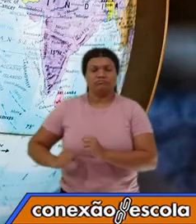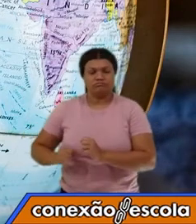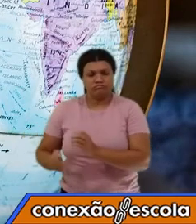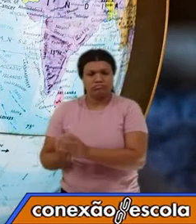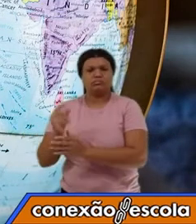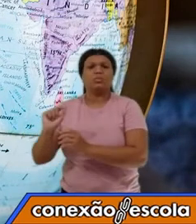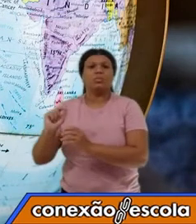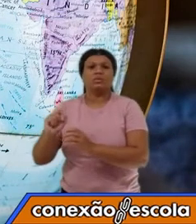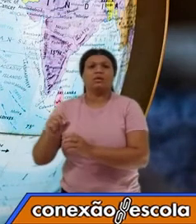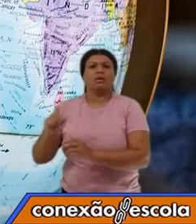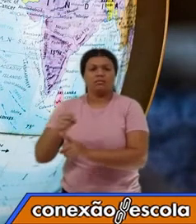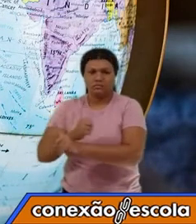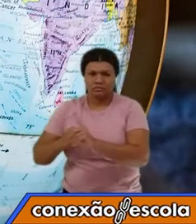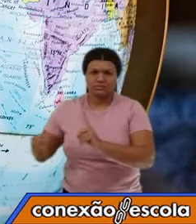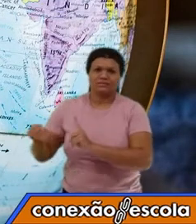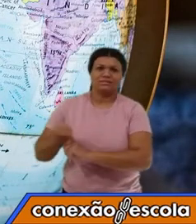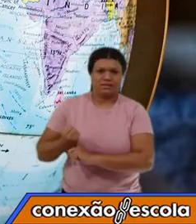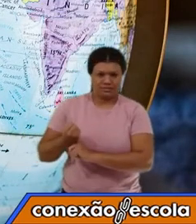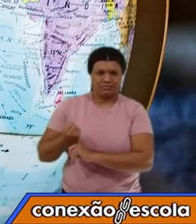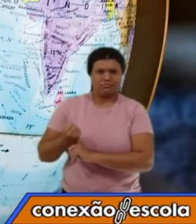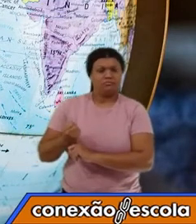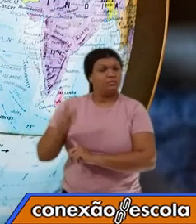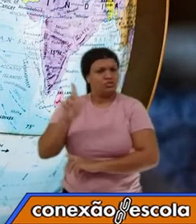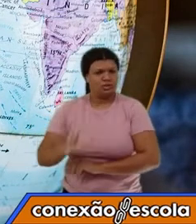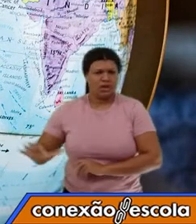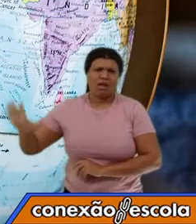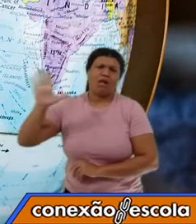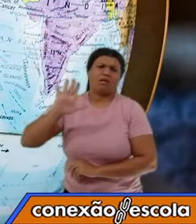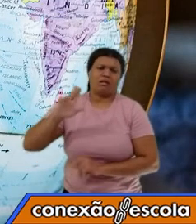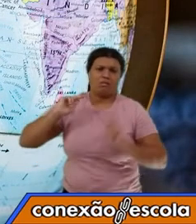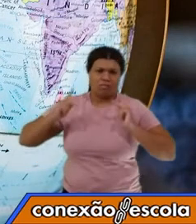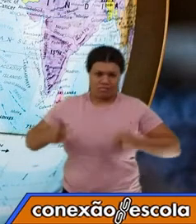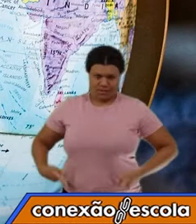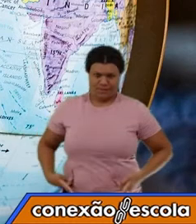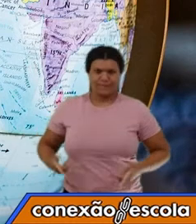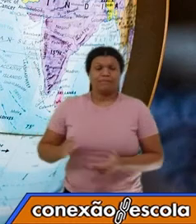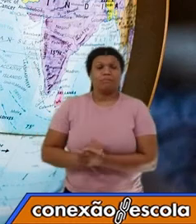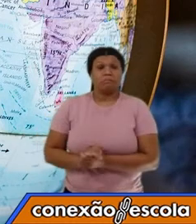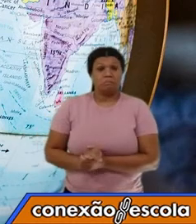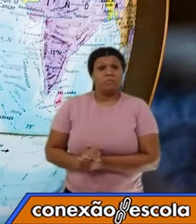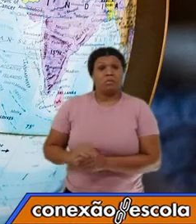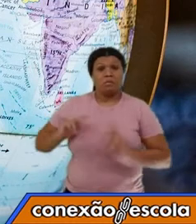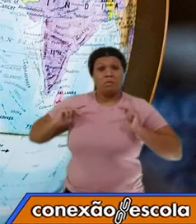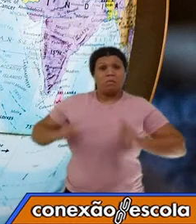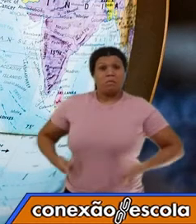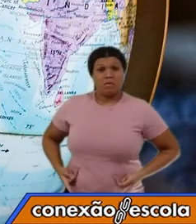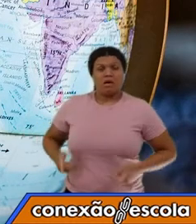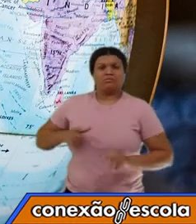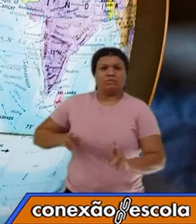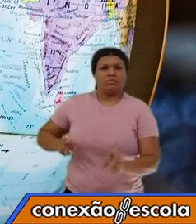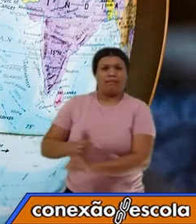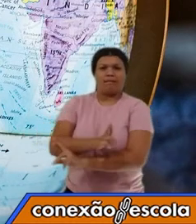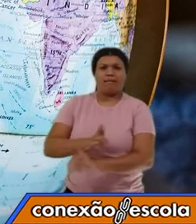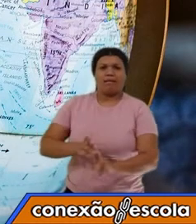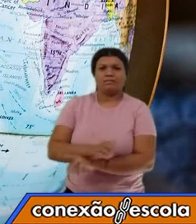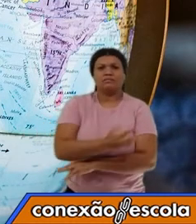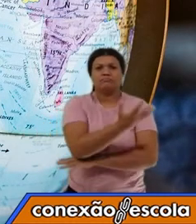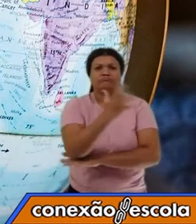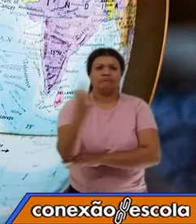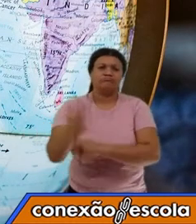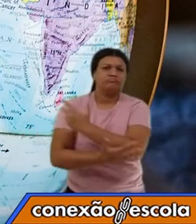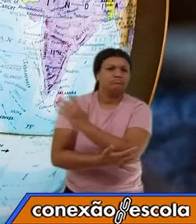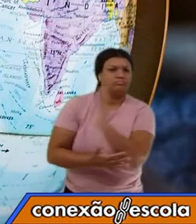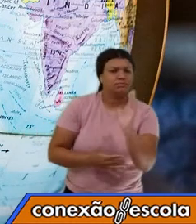por homens, homens, mulheres, o ser humano em geral. Este ser humano se relaciona com a natureza. A